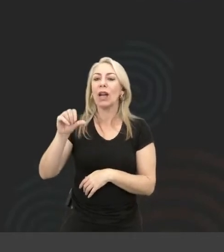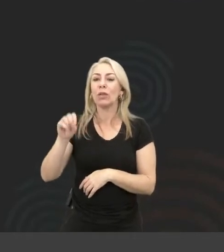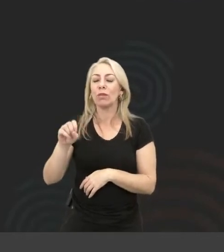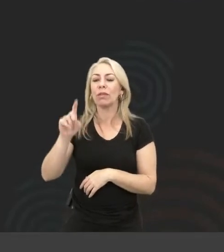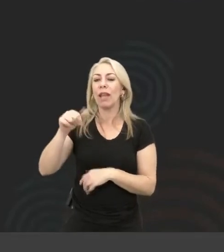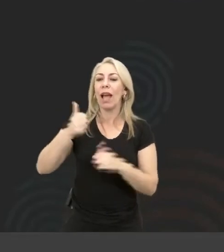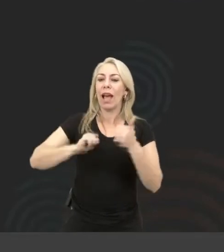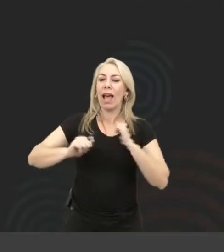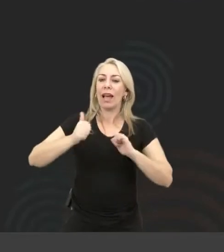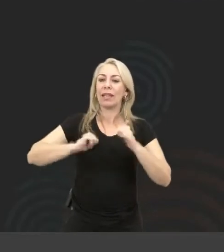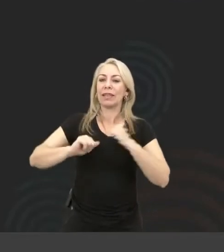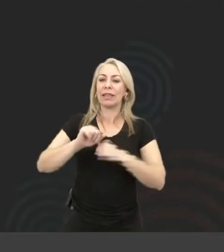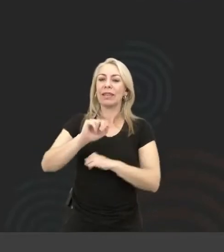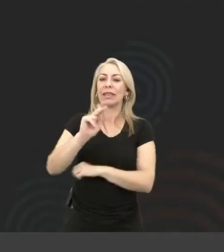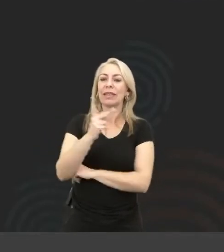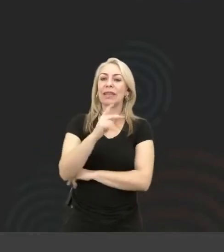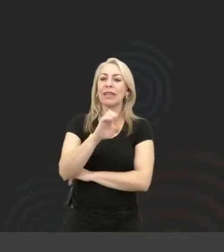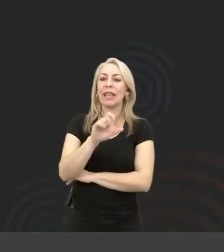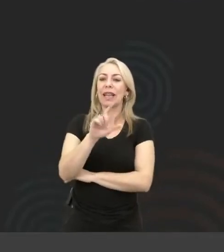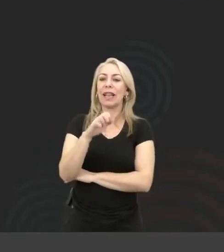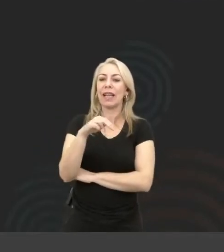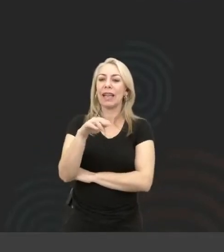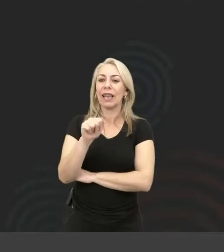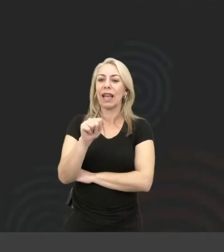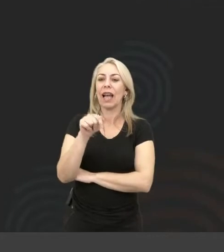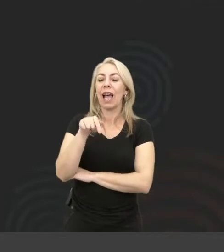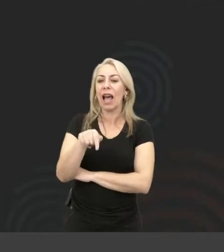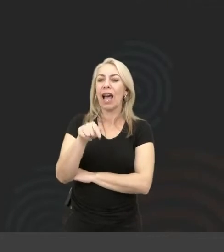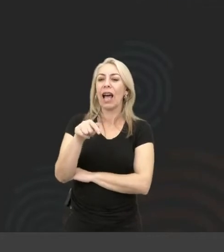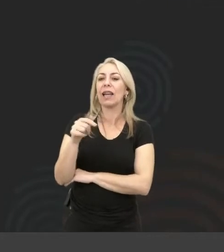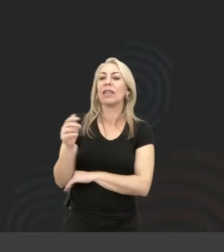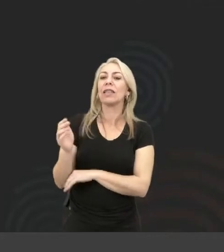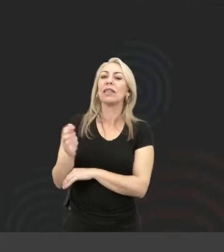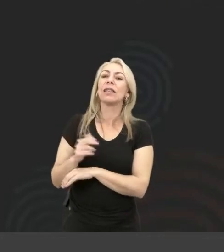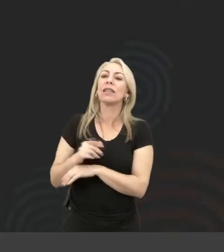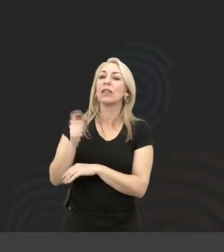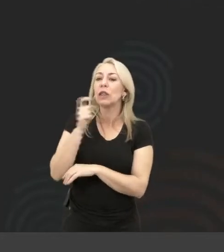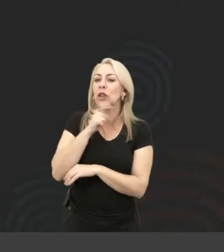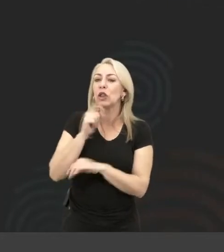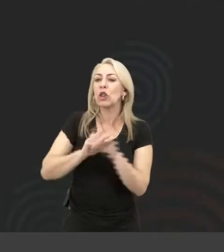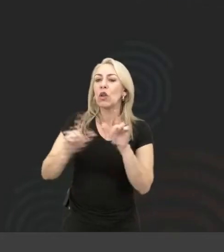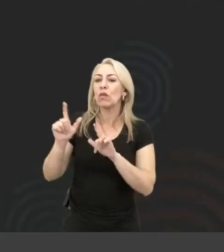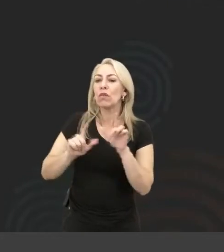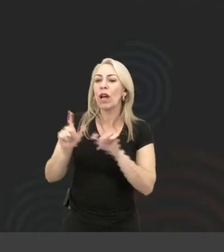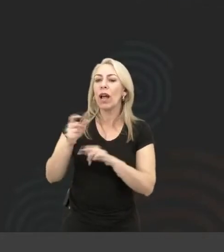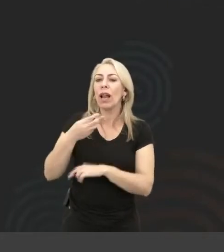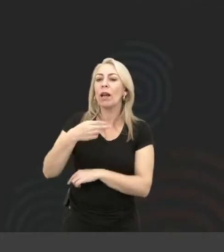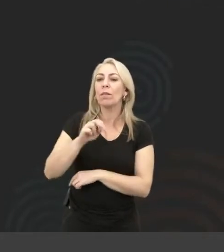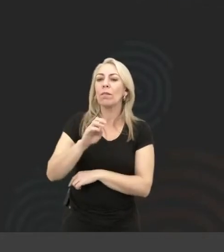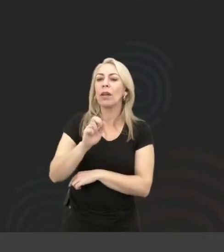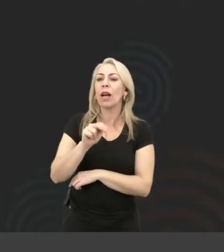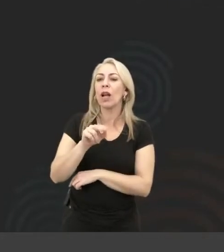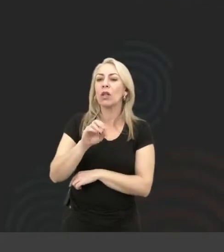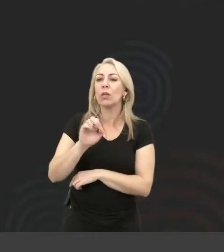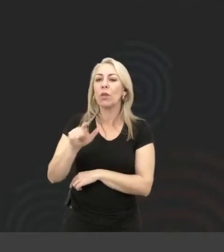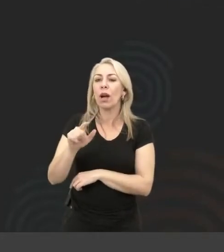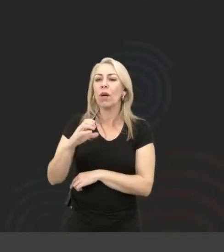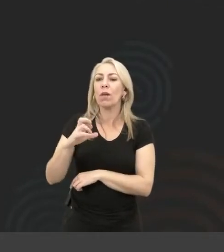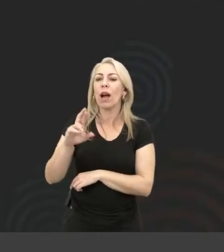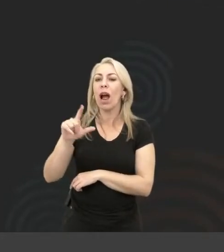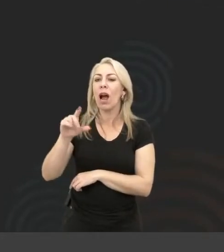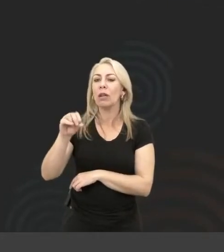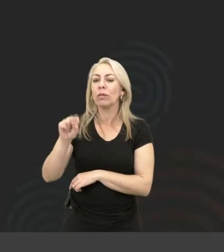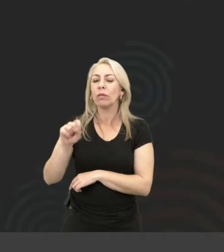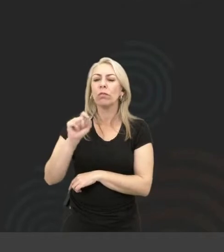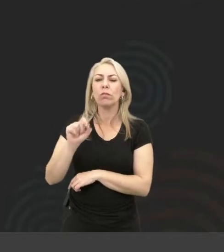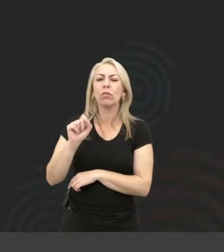Carlos, né, era bem, era bem esse modelo, né? Exatamente. O que que entendeu-se ao longo desse caminho?